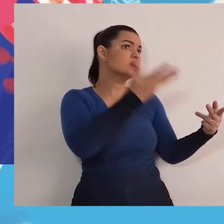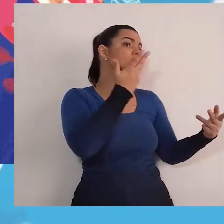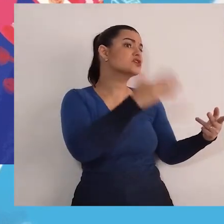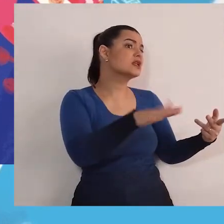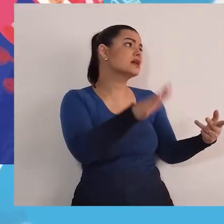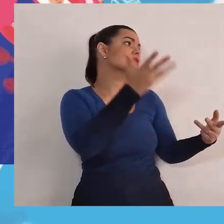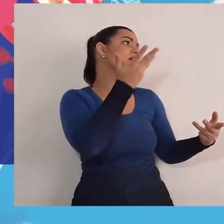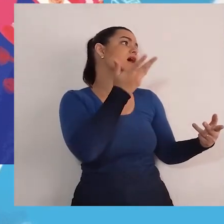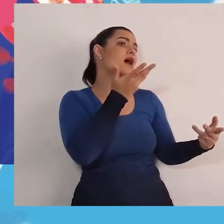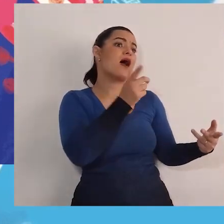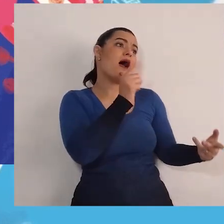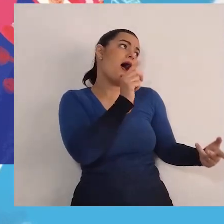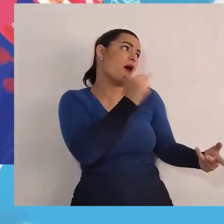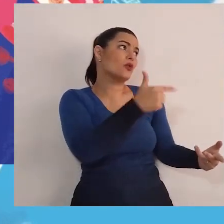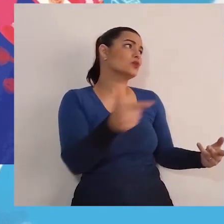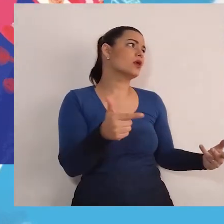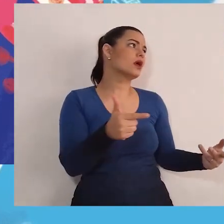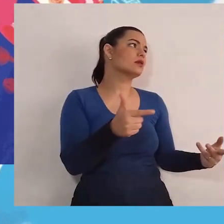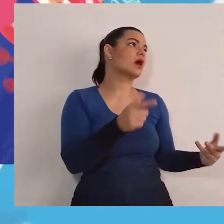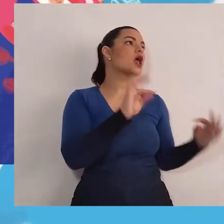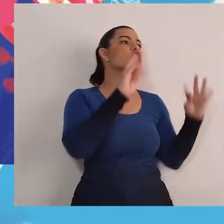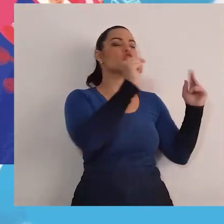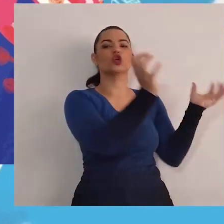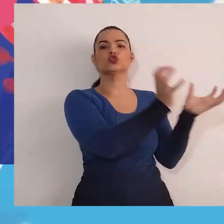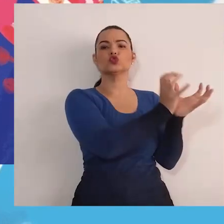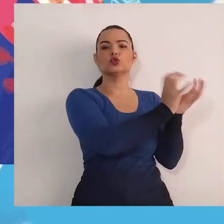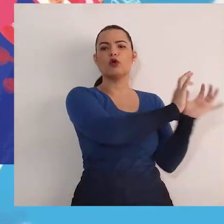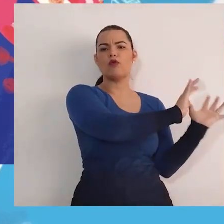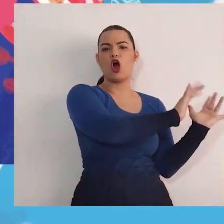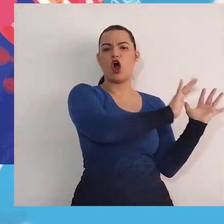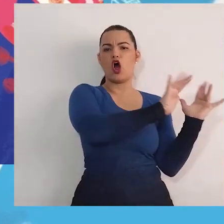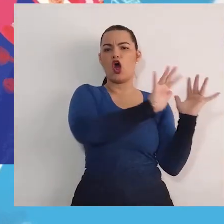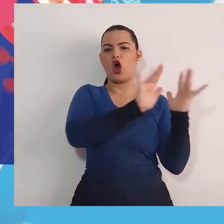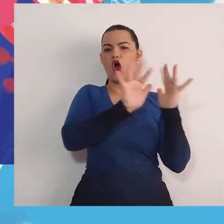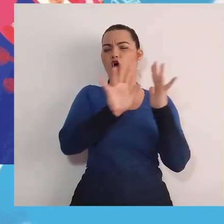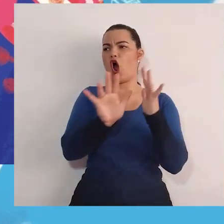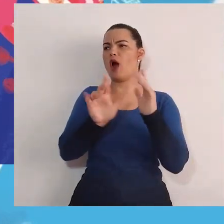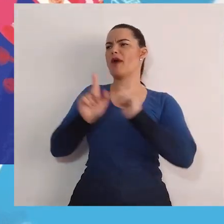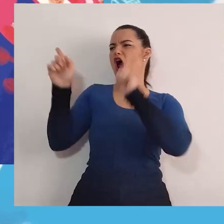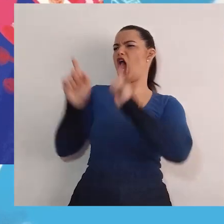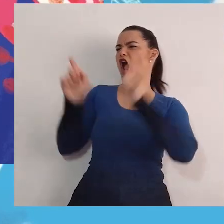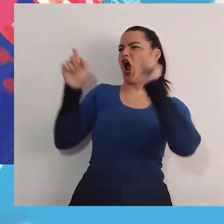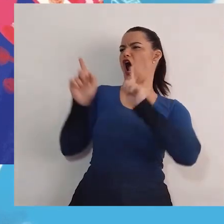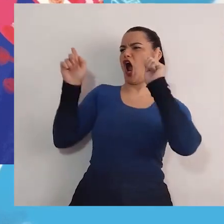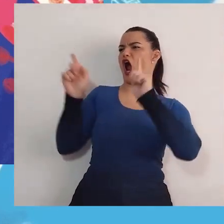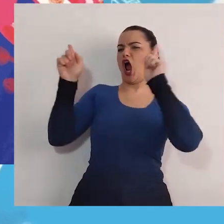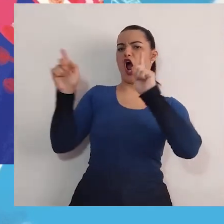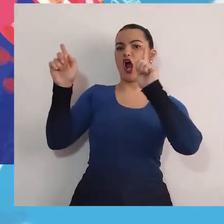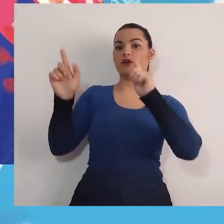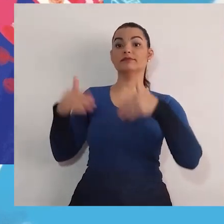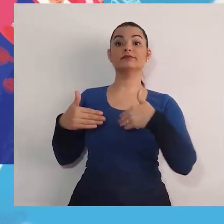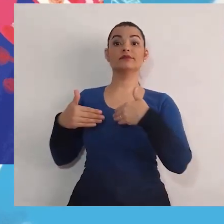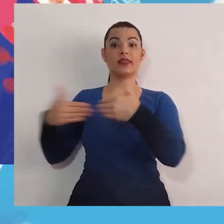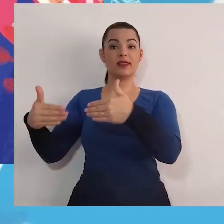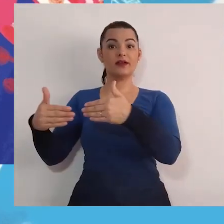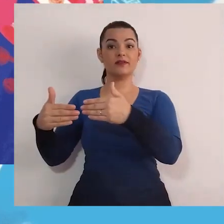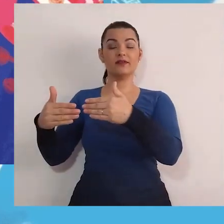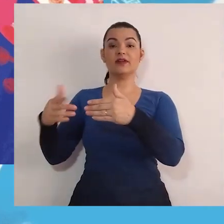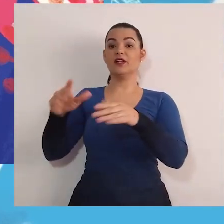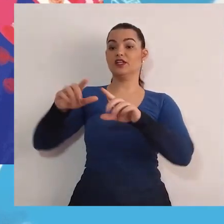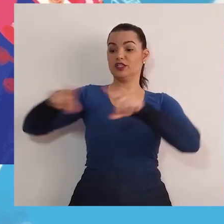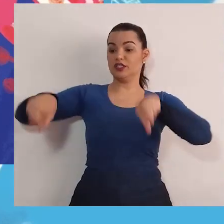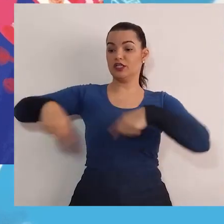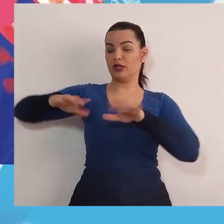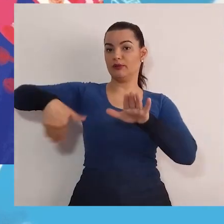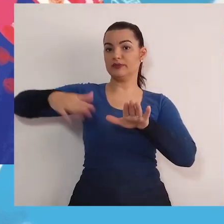decidiram ir até a piscina para fazer um protesto. O leão não deu a mínima, mas os outros animais já